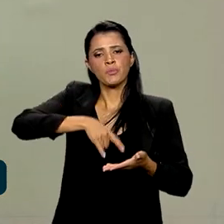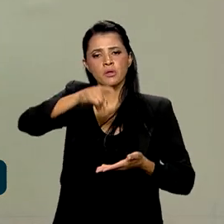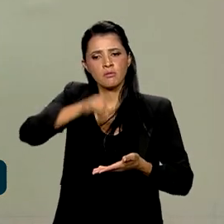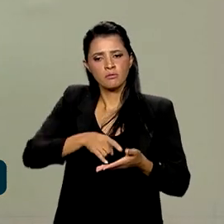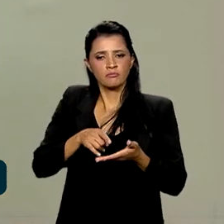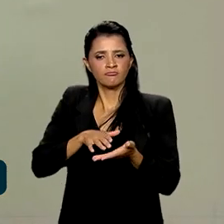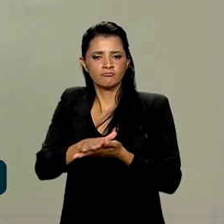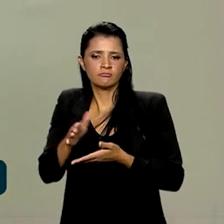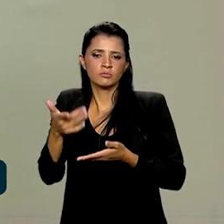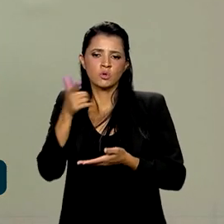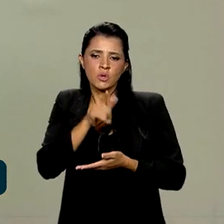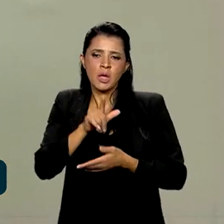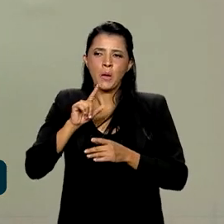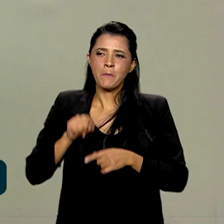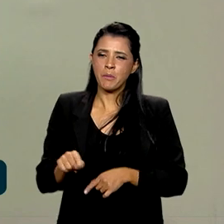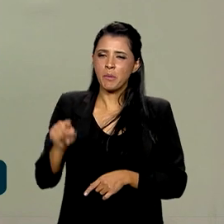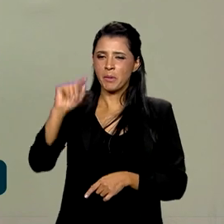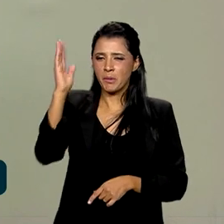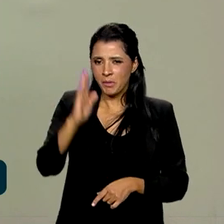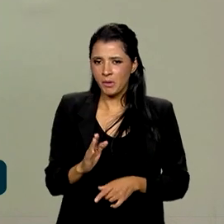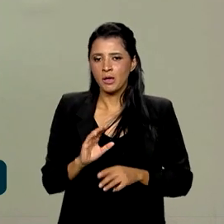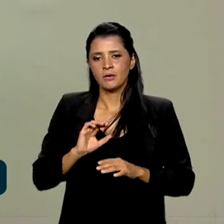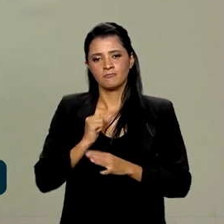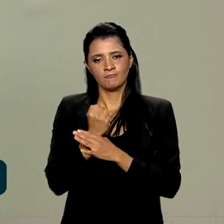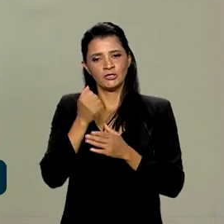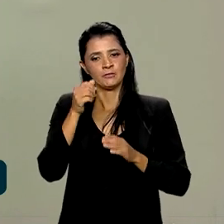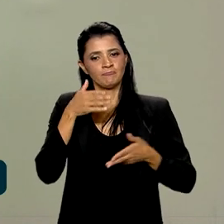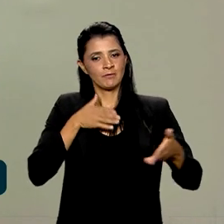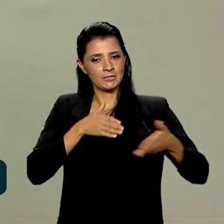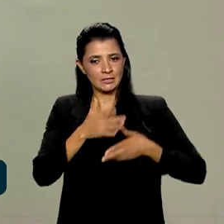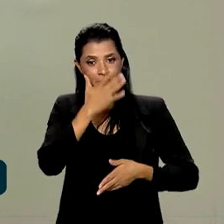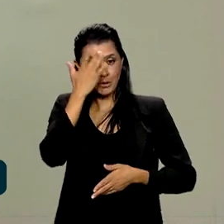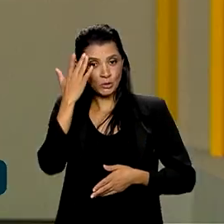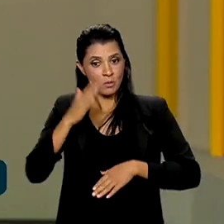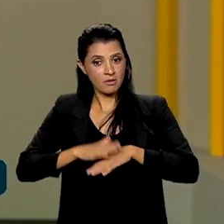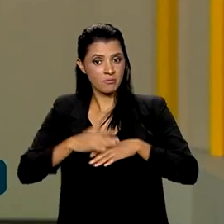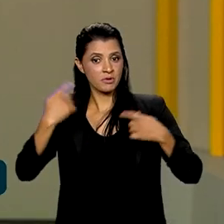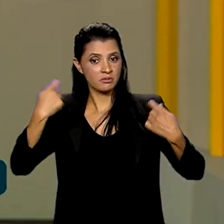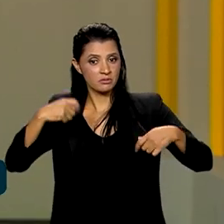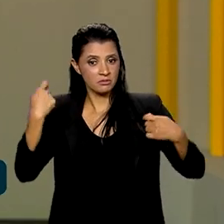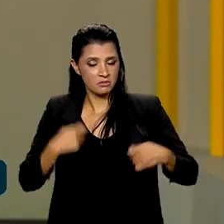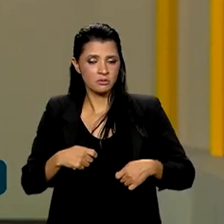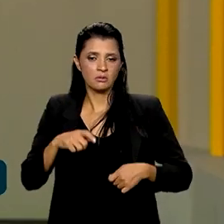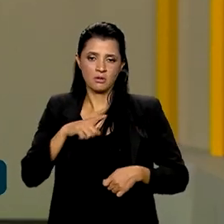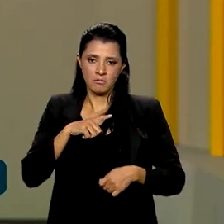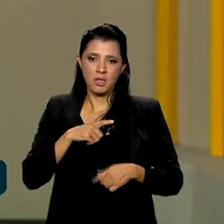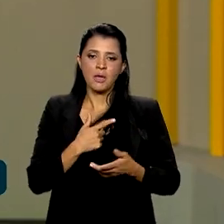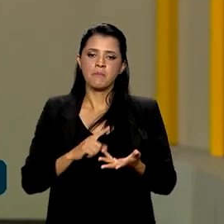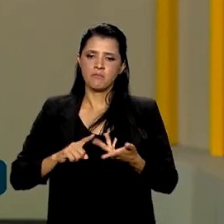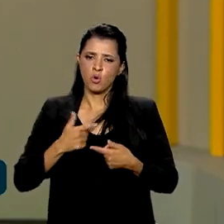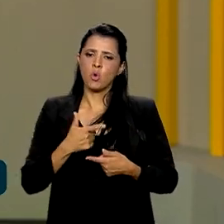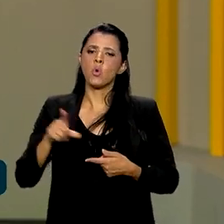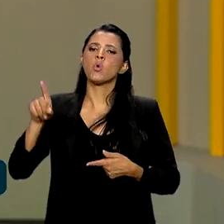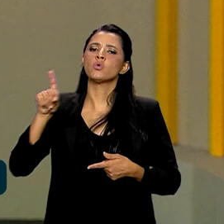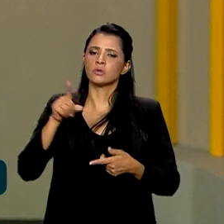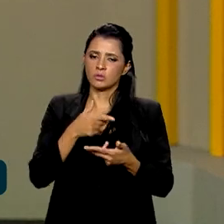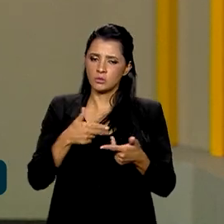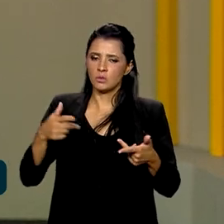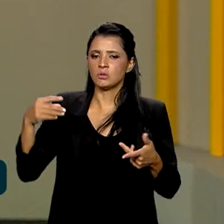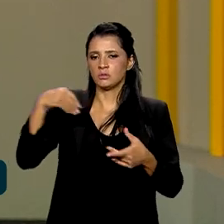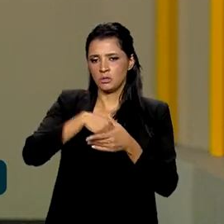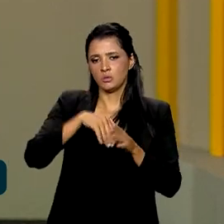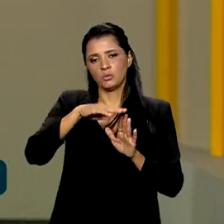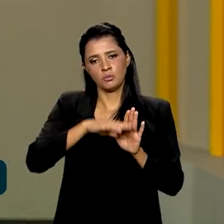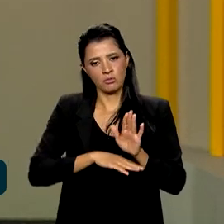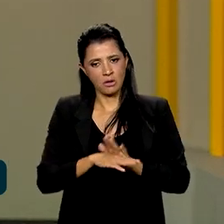para justamente garantir esse acesso para quem mais precisa. E nós só estamos, porque tem mais coisa acontecendo dentro desse programa. Nós estamos